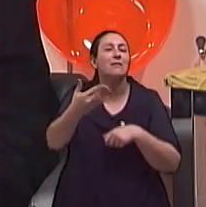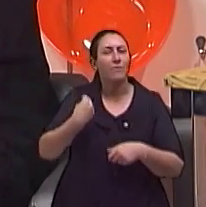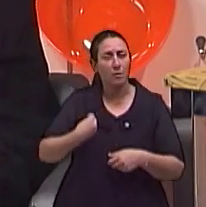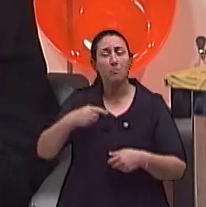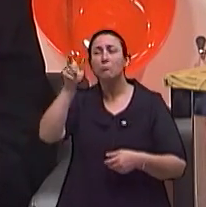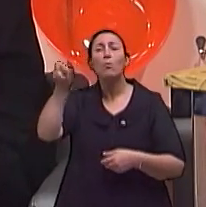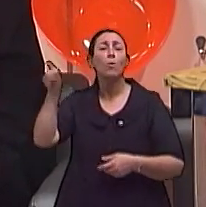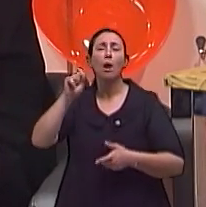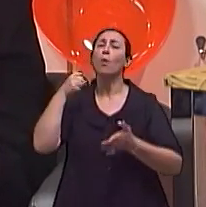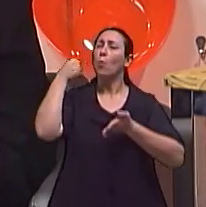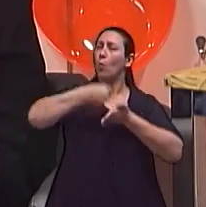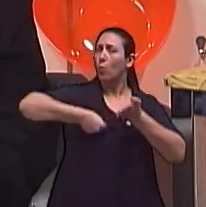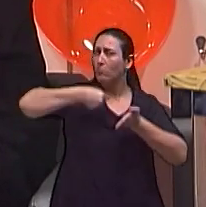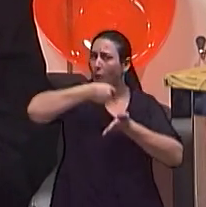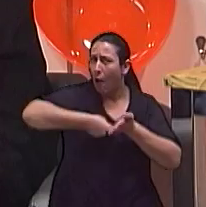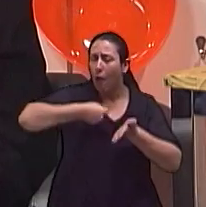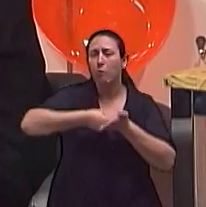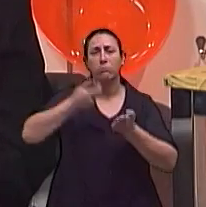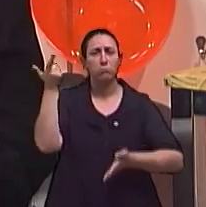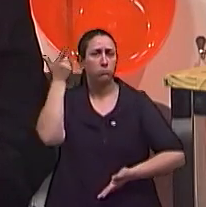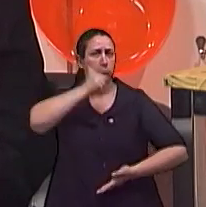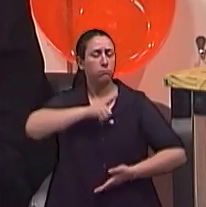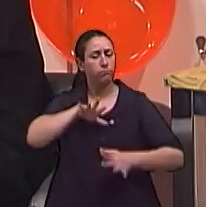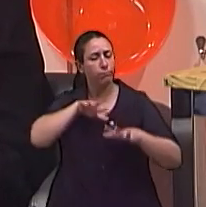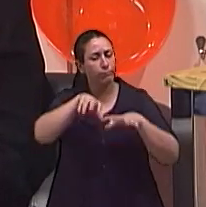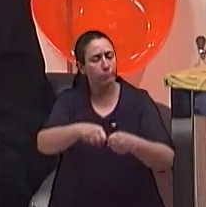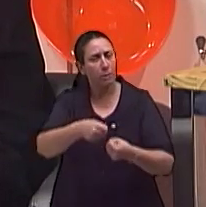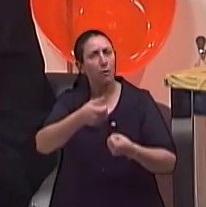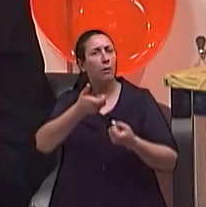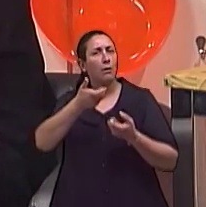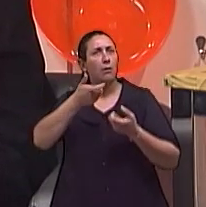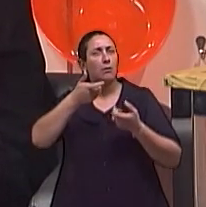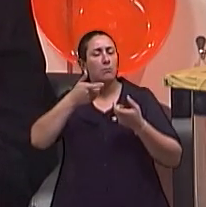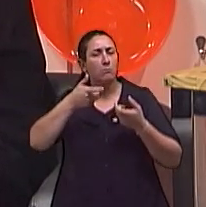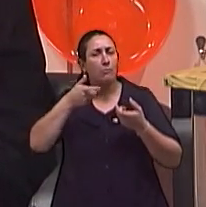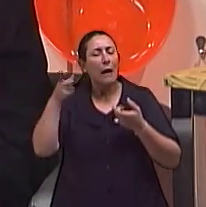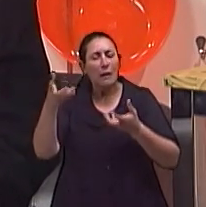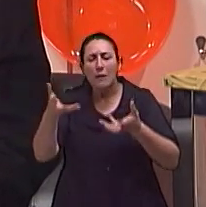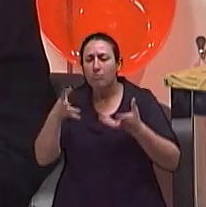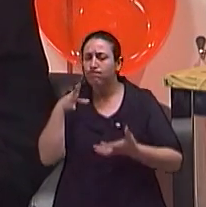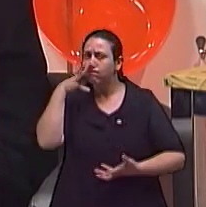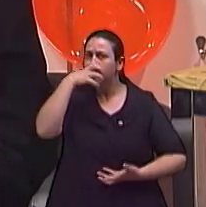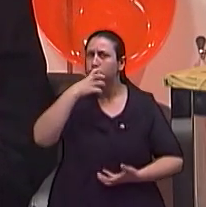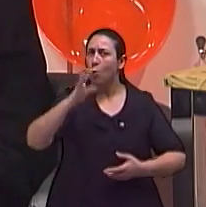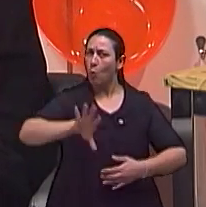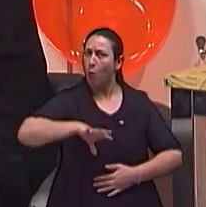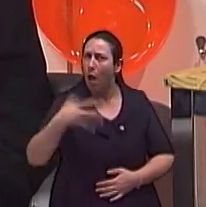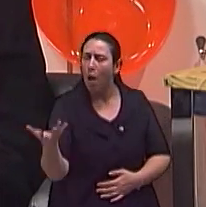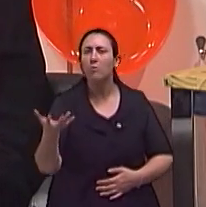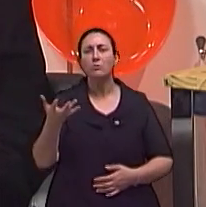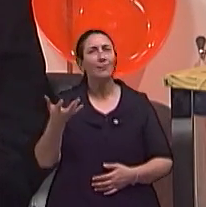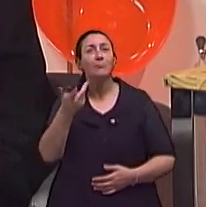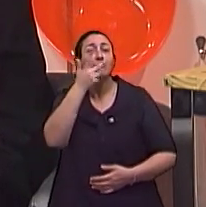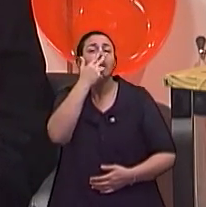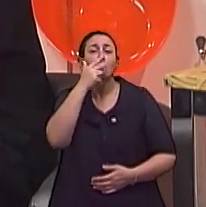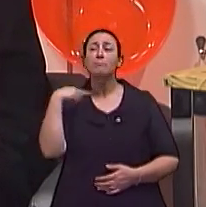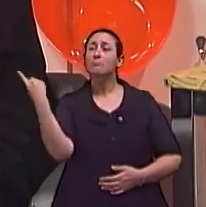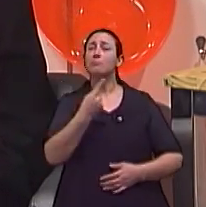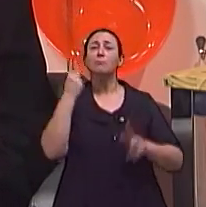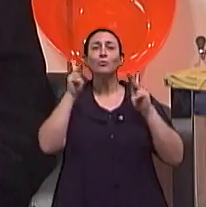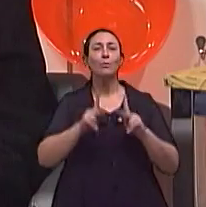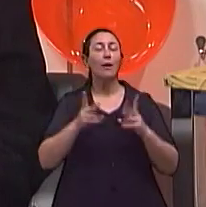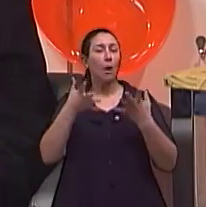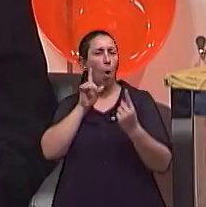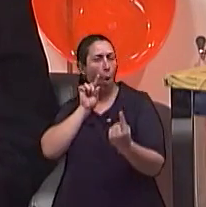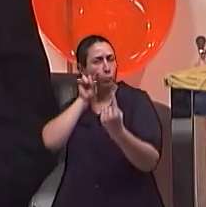lutaram pelo seu espaço, tiveram muita obstinação. como toda pessoa que tem um objetivo, que